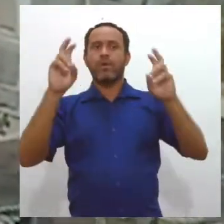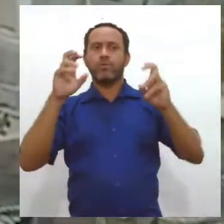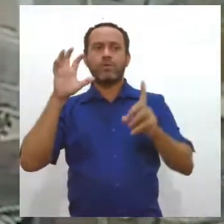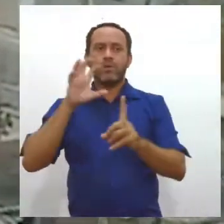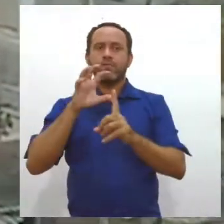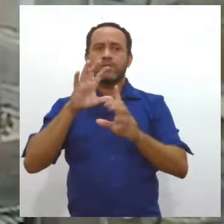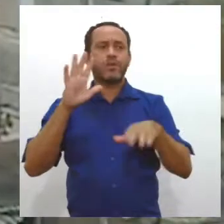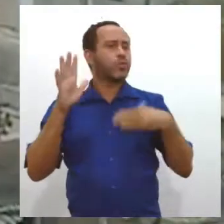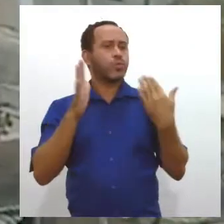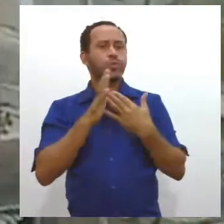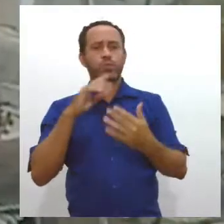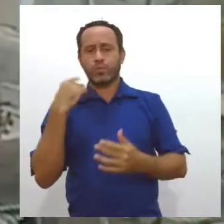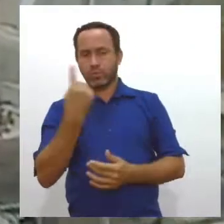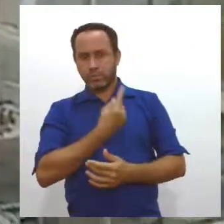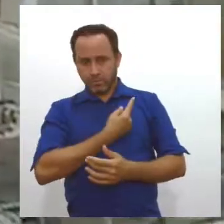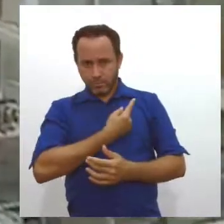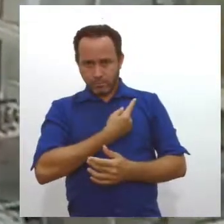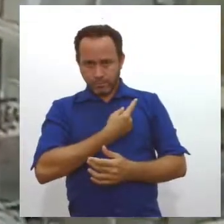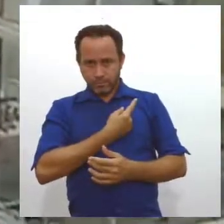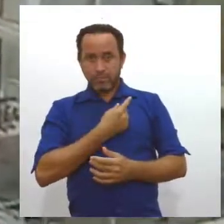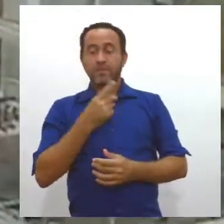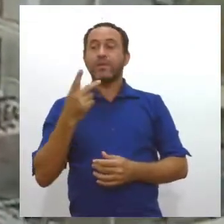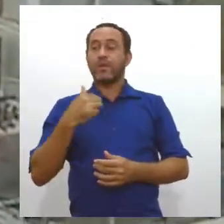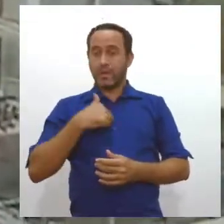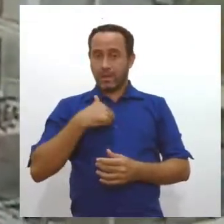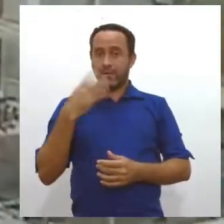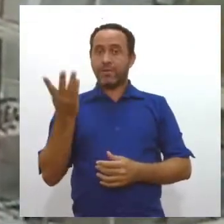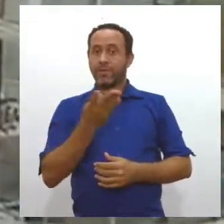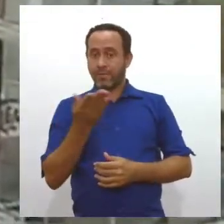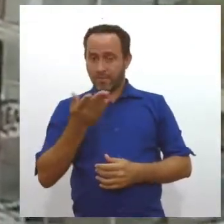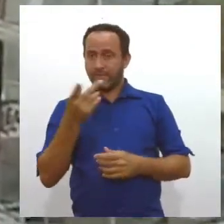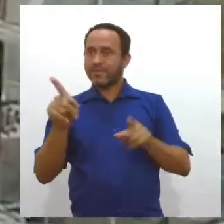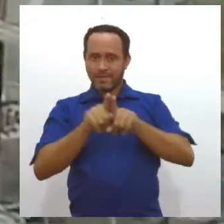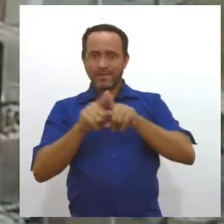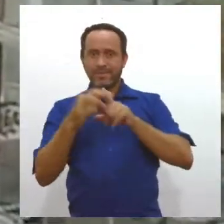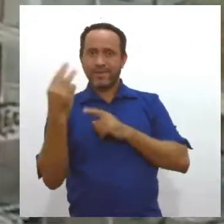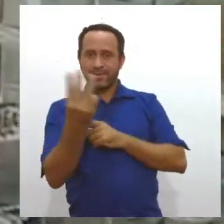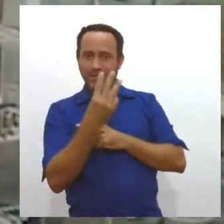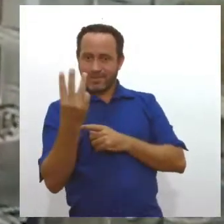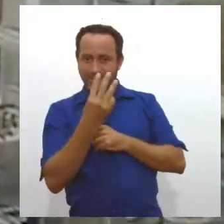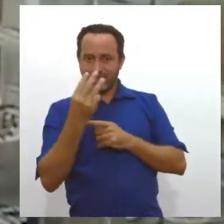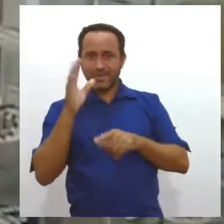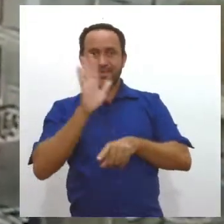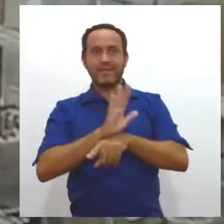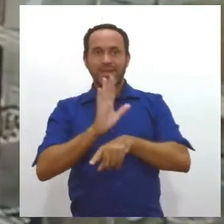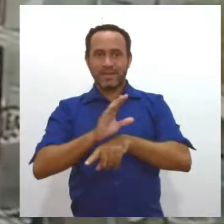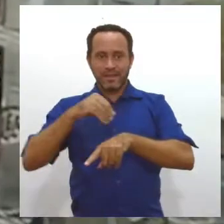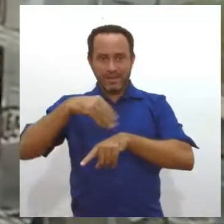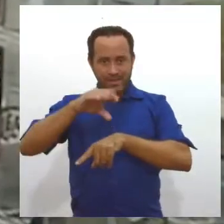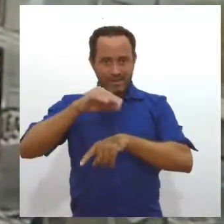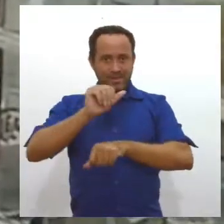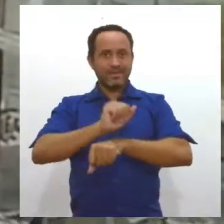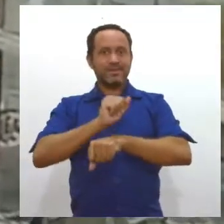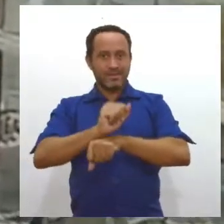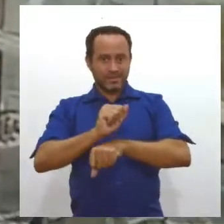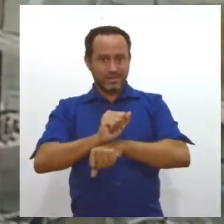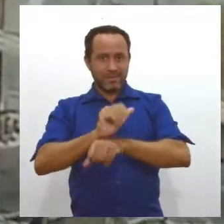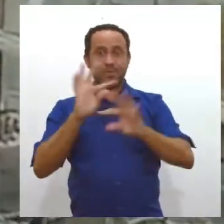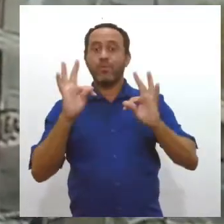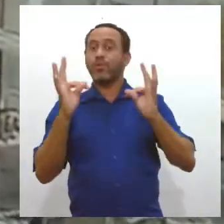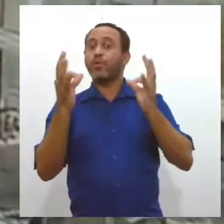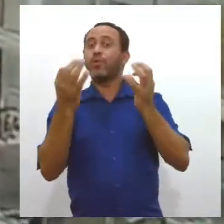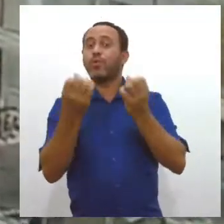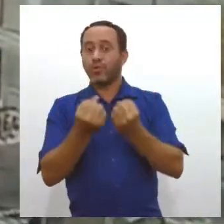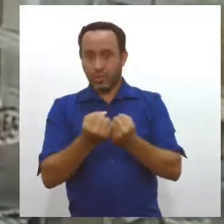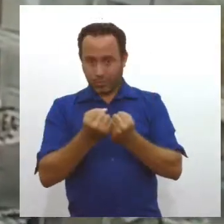todos nós cidadãos. Eu, Sara Medeiros e Cátia Santana e você também com as notícias do dia. Daqui a pouquinho esperamos por todos. Conto